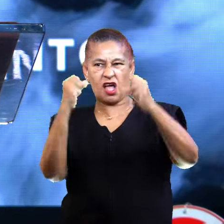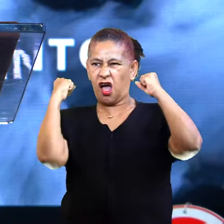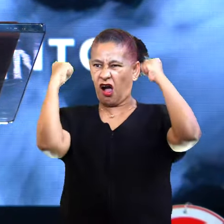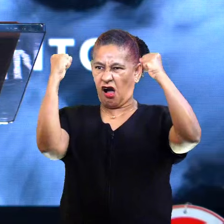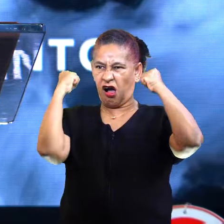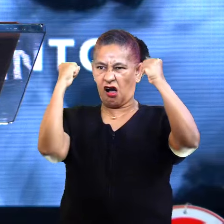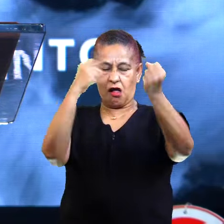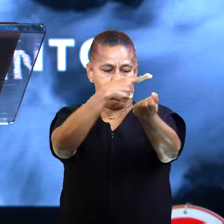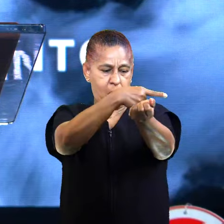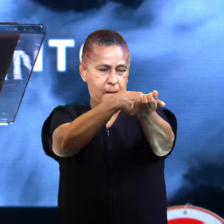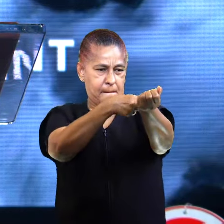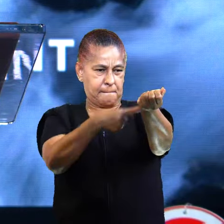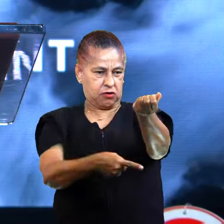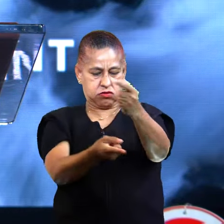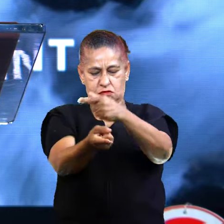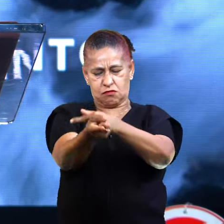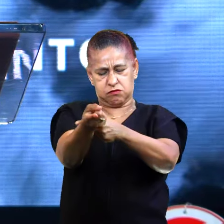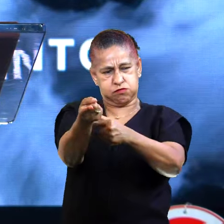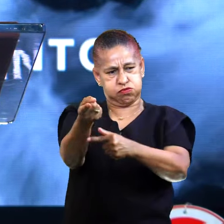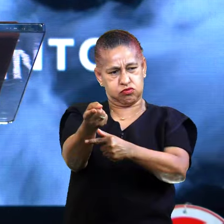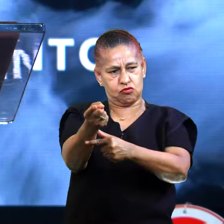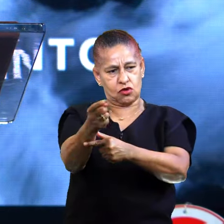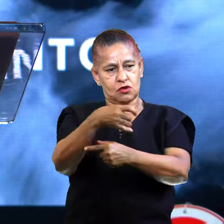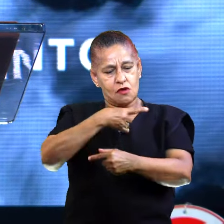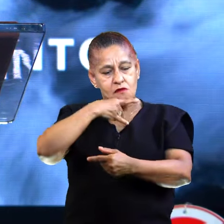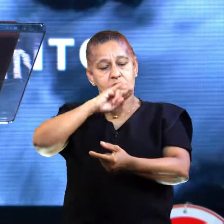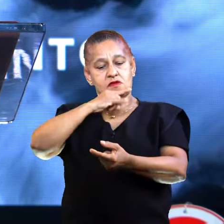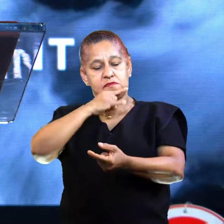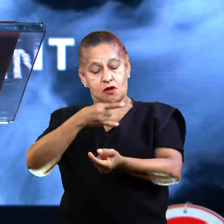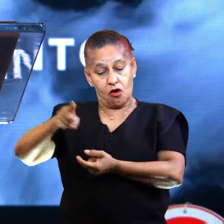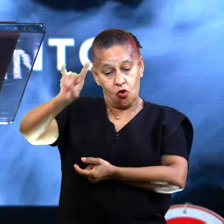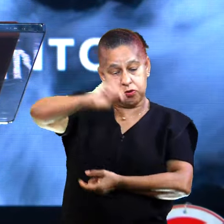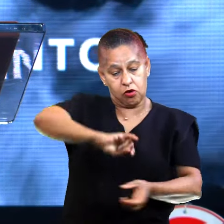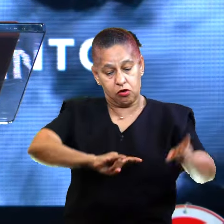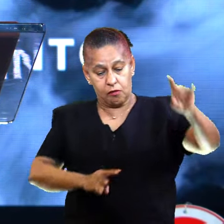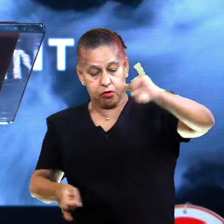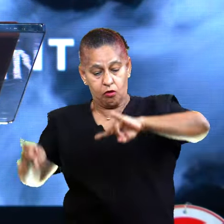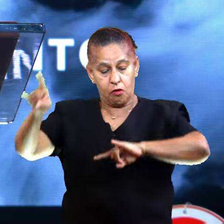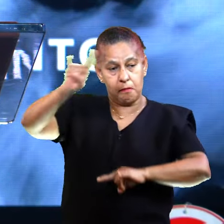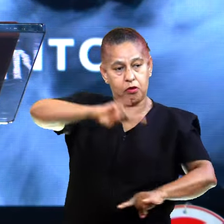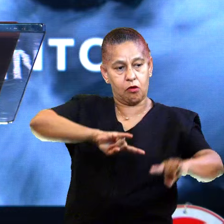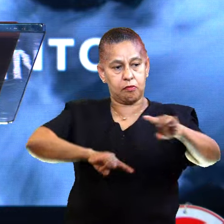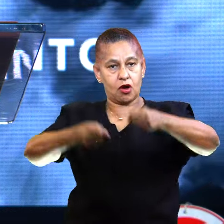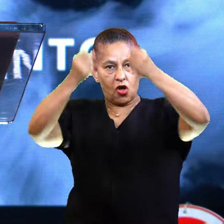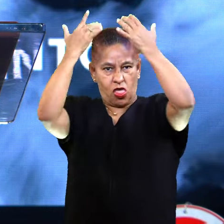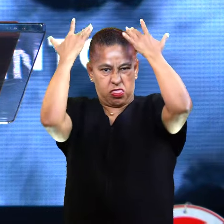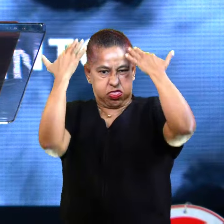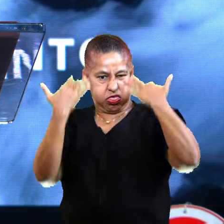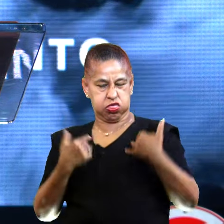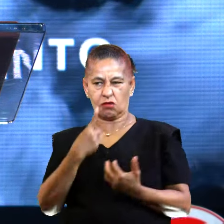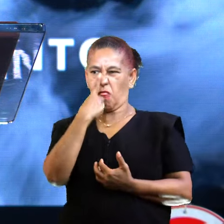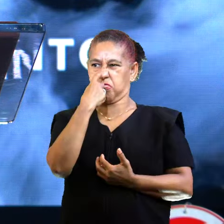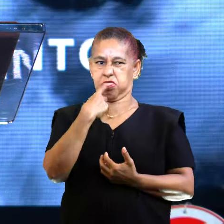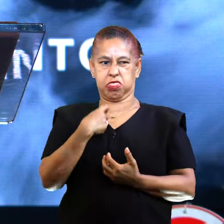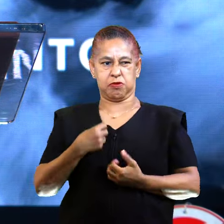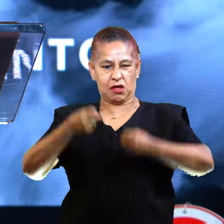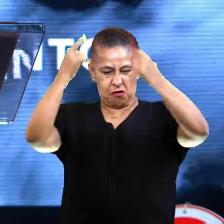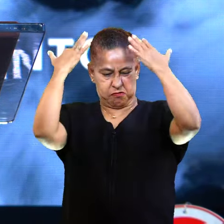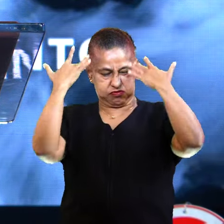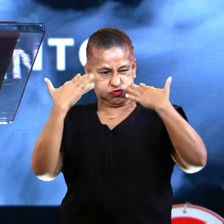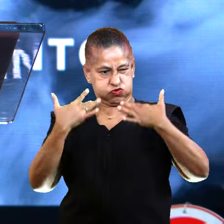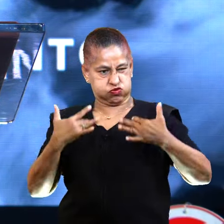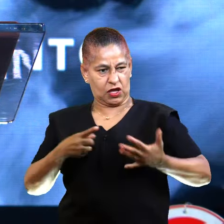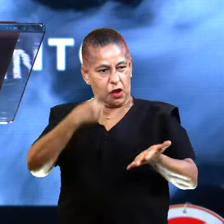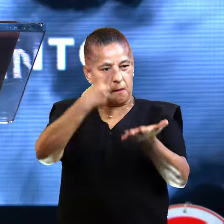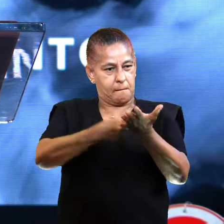seus pulsos, jogando cachaça dentro de uma bacia, tomando banho de sangue. E começa a fazer, então, a desenvolver